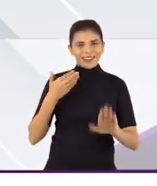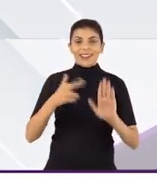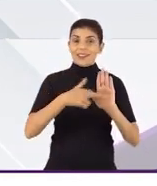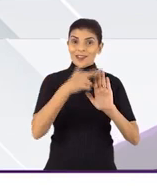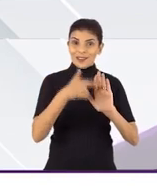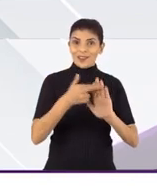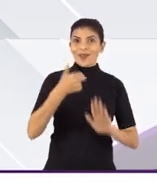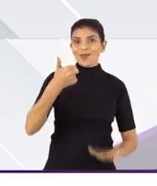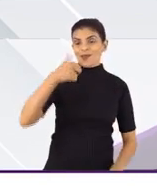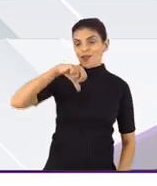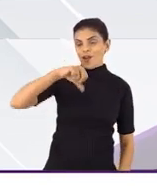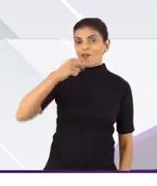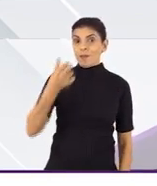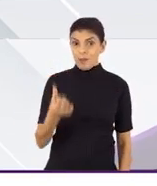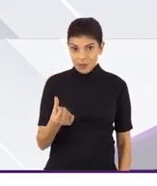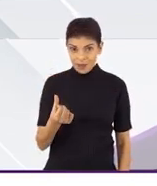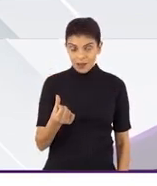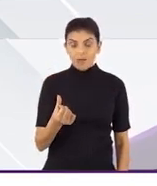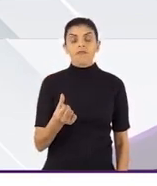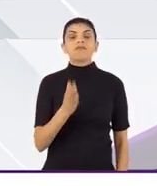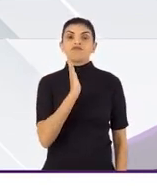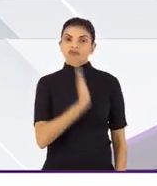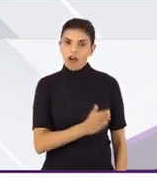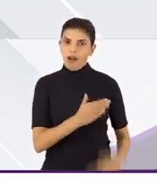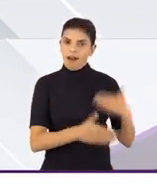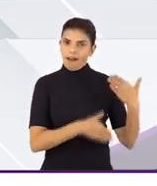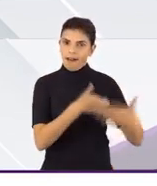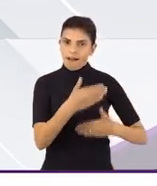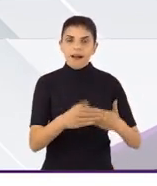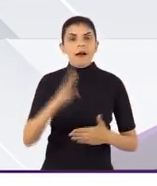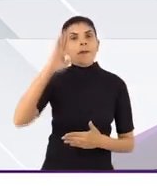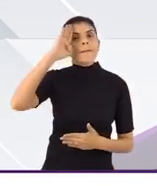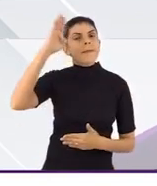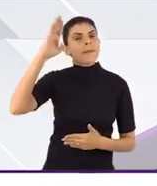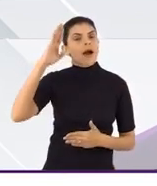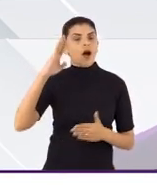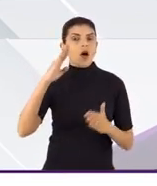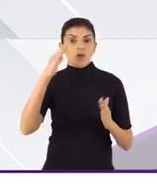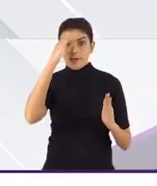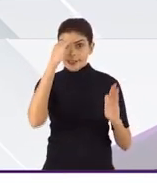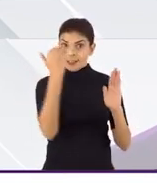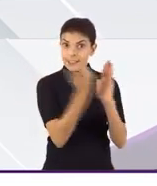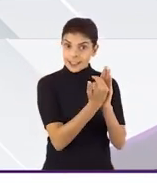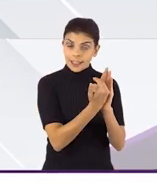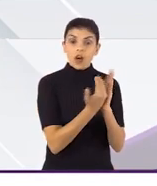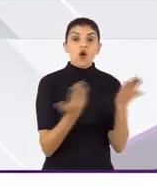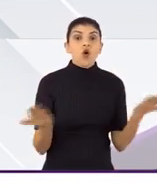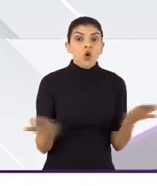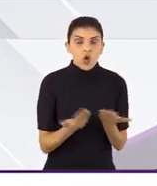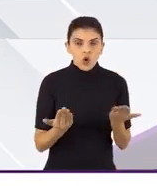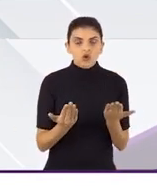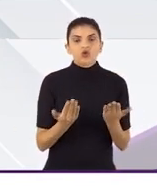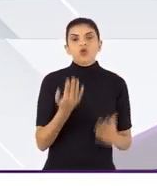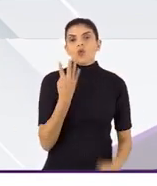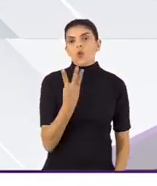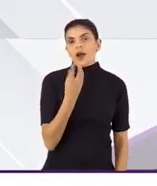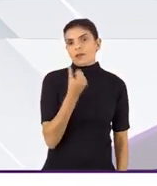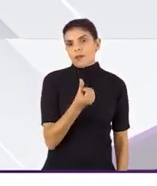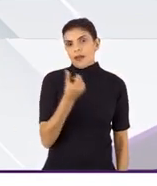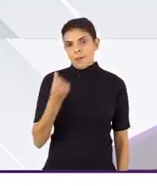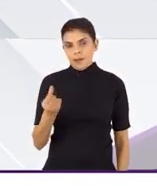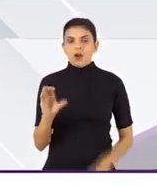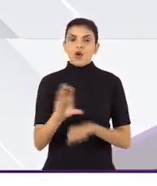anteriormente, a resolução 9.6 já foi revogada. Então, a principal diretriz hoje é a